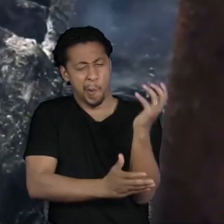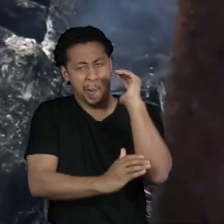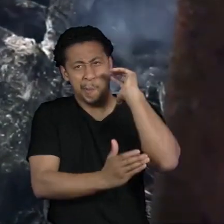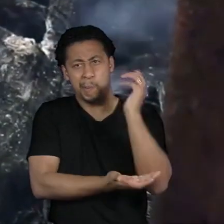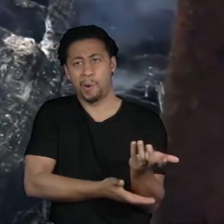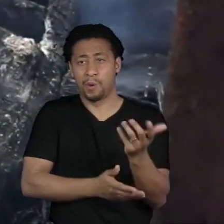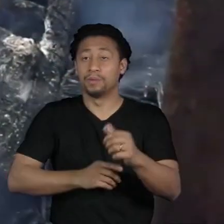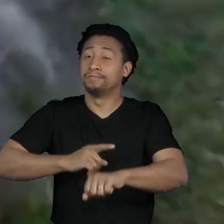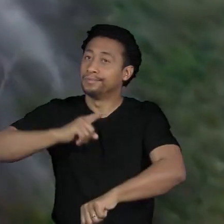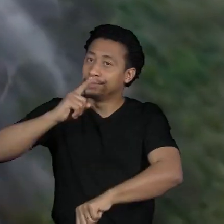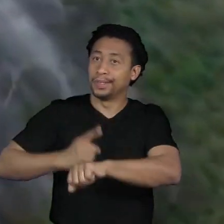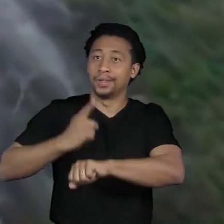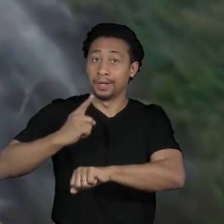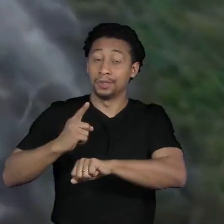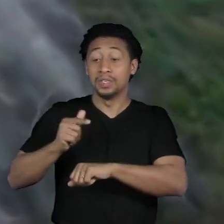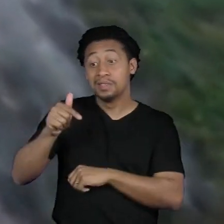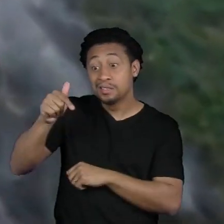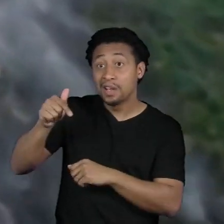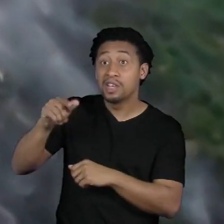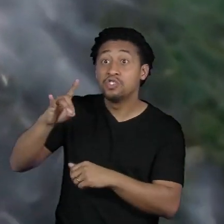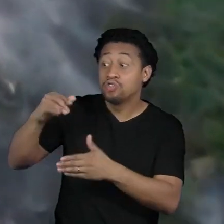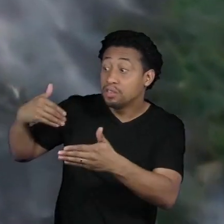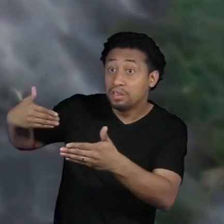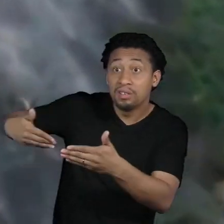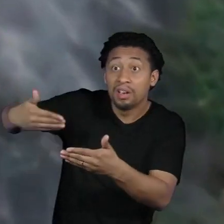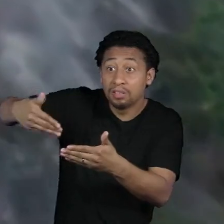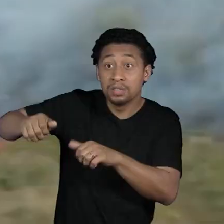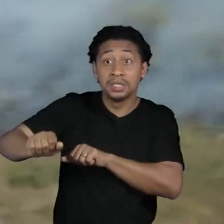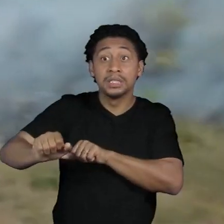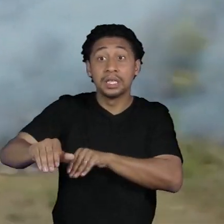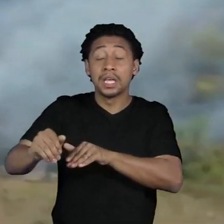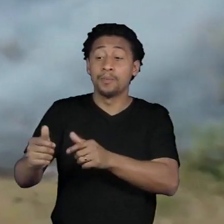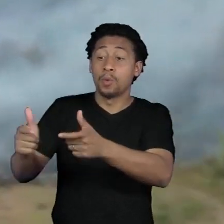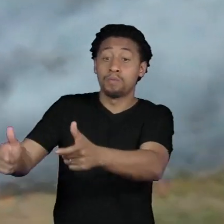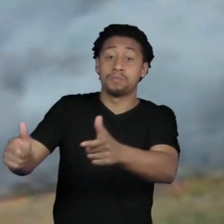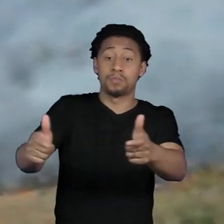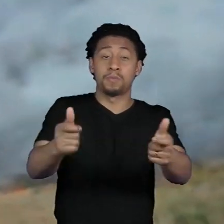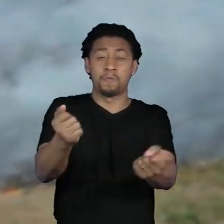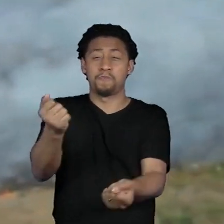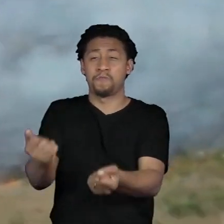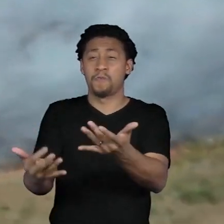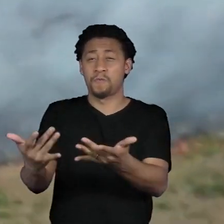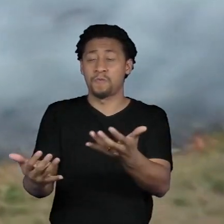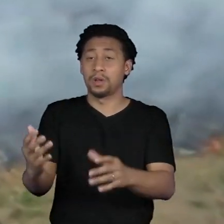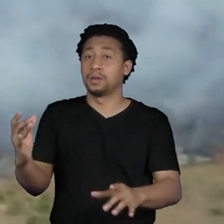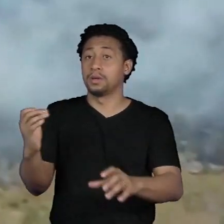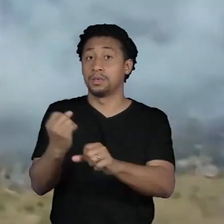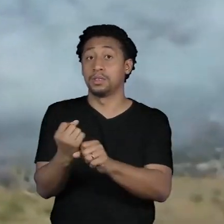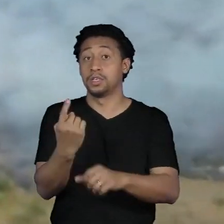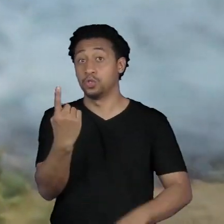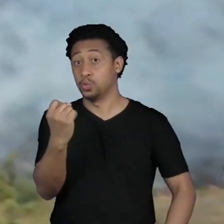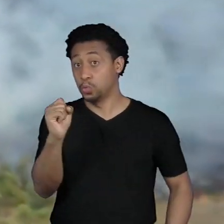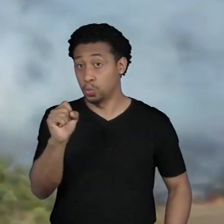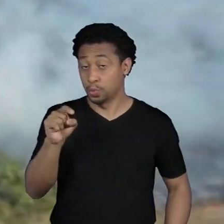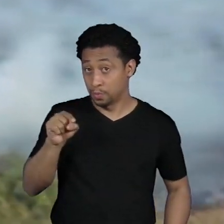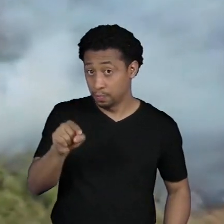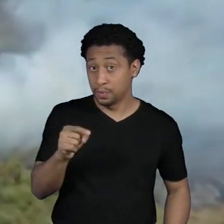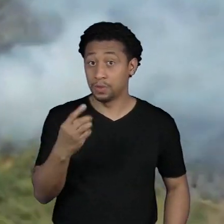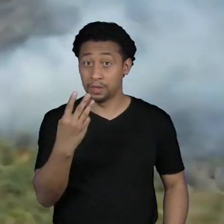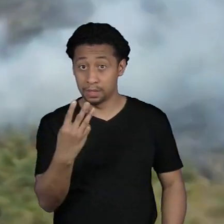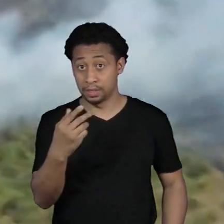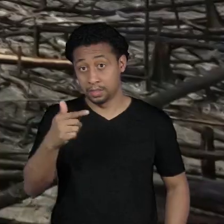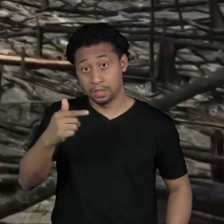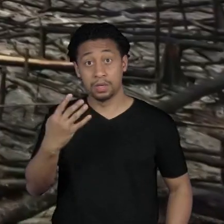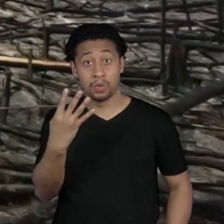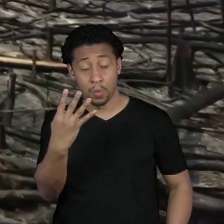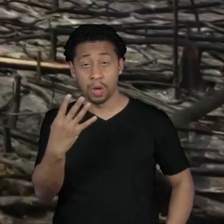dias de setembro o número de focos de incêndios chegou a 18.374 superando